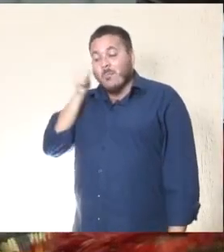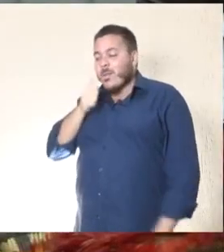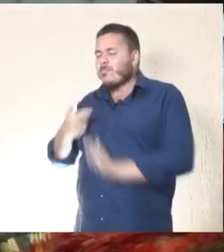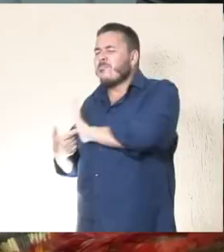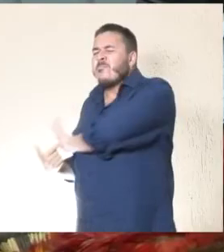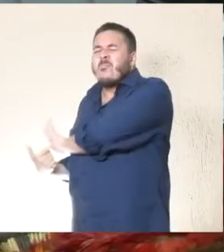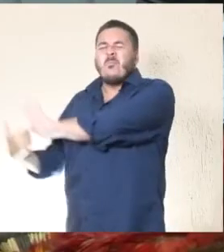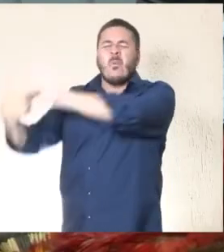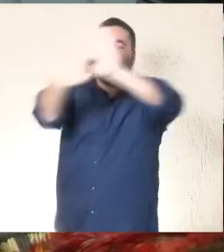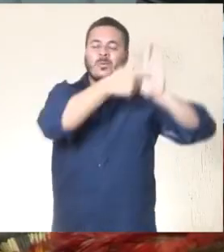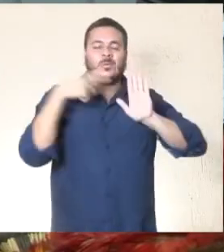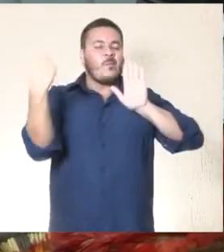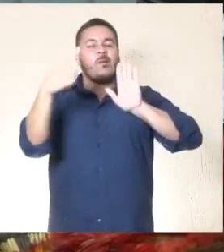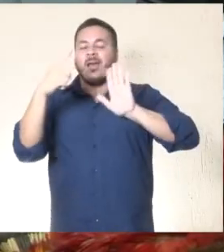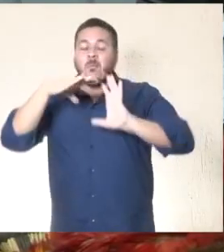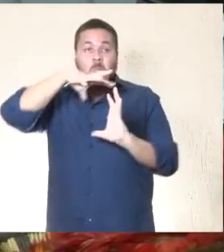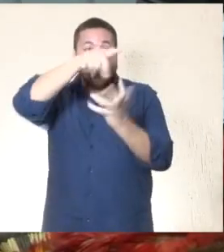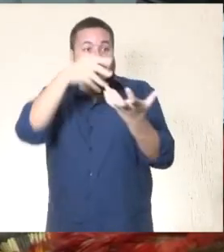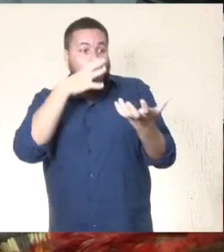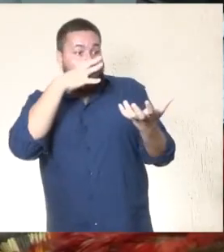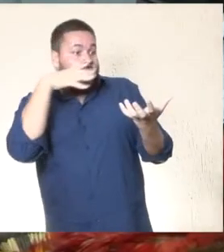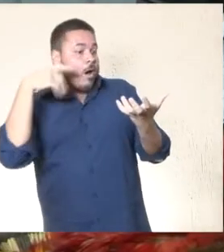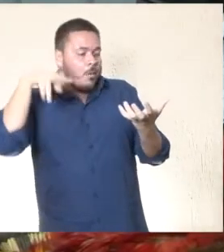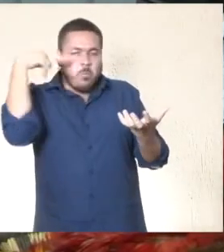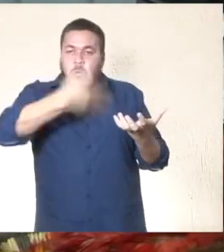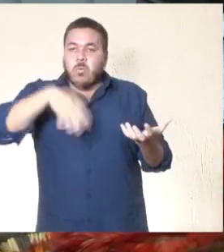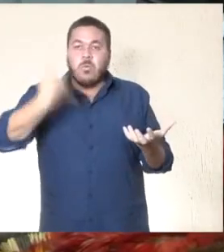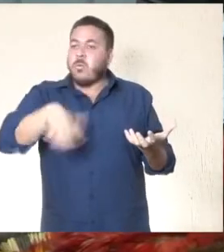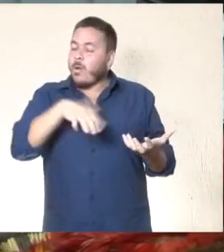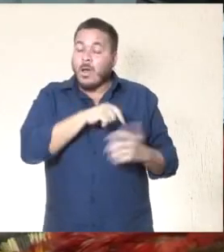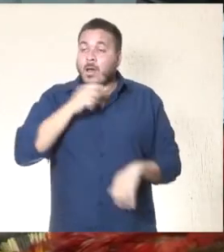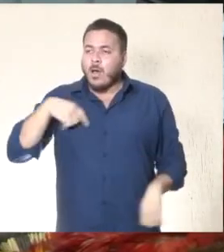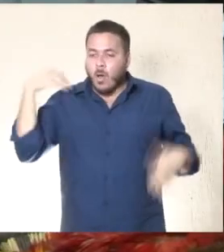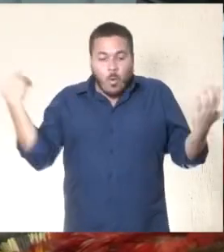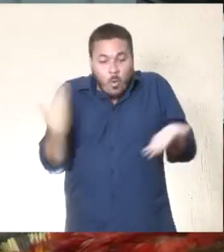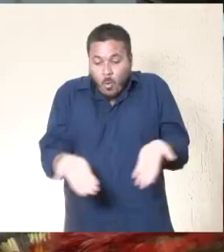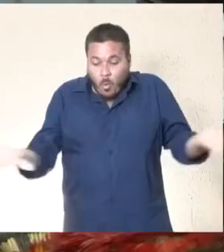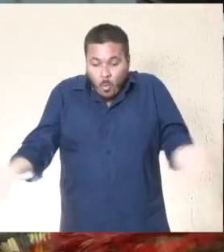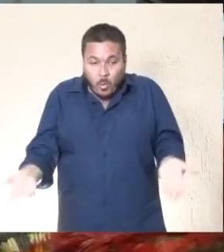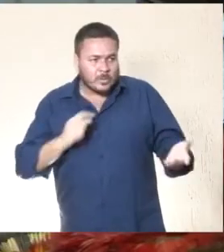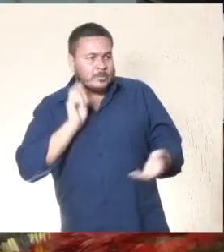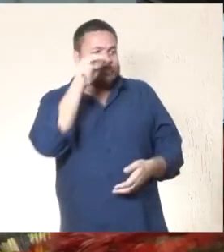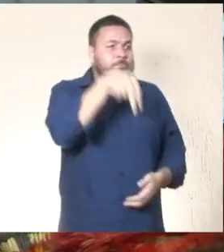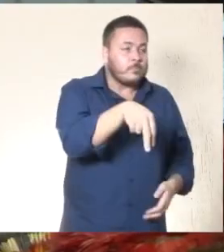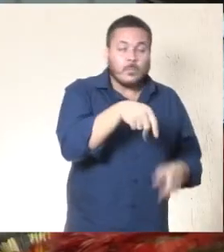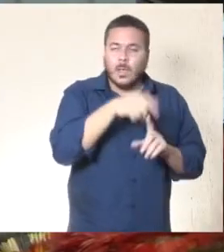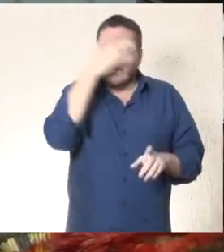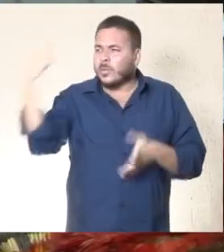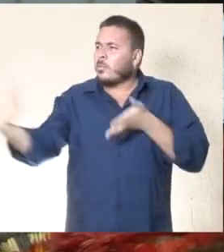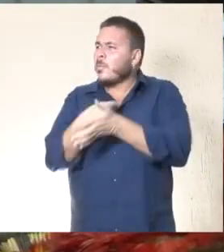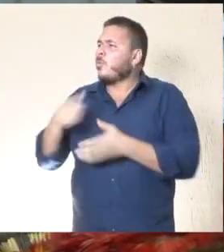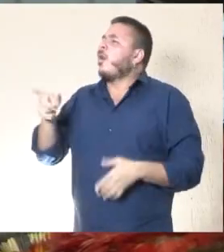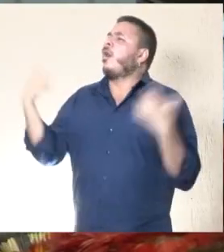que projetou Goiás para o mundo. Em qualquer lugar que você chega hoje, que